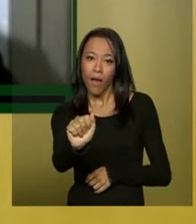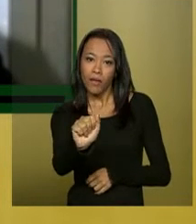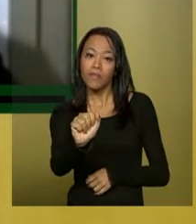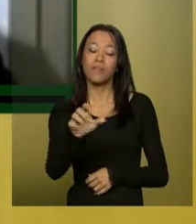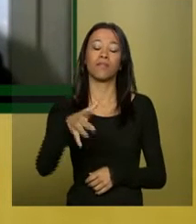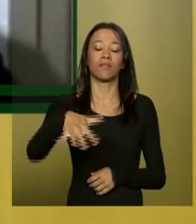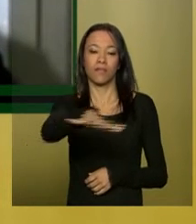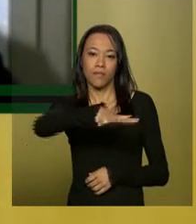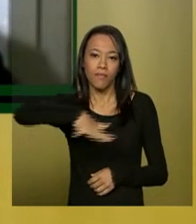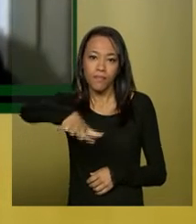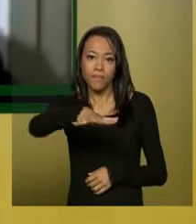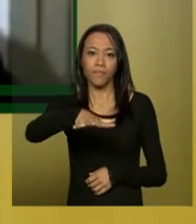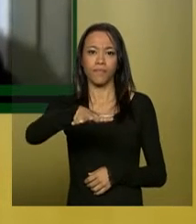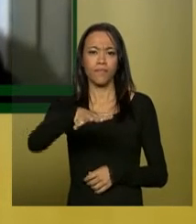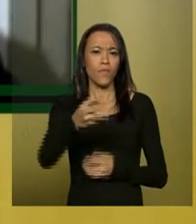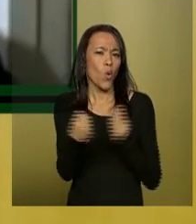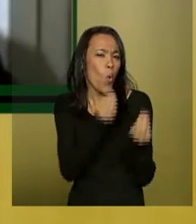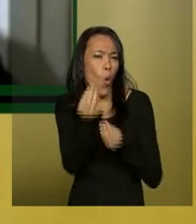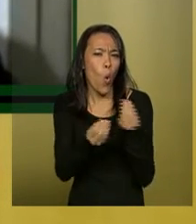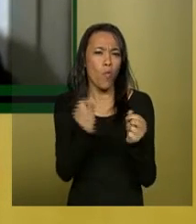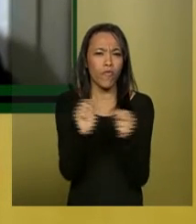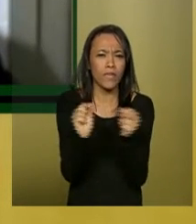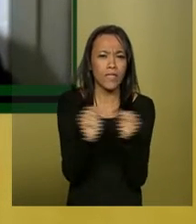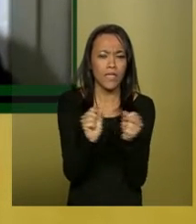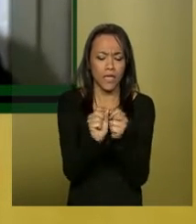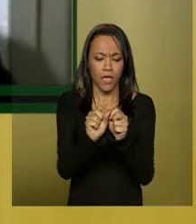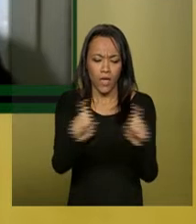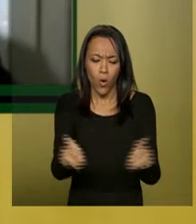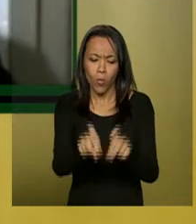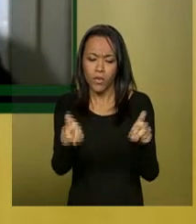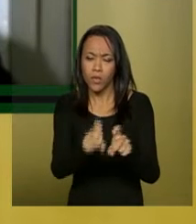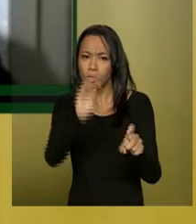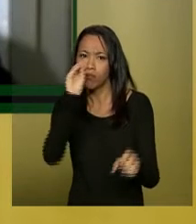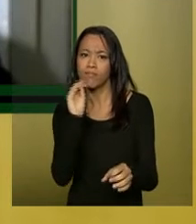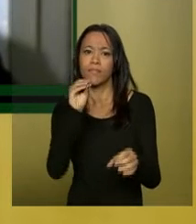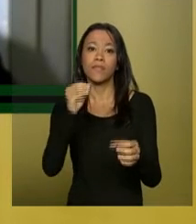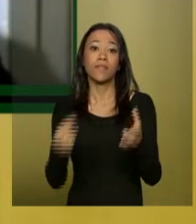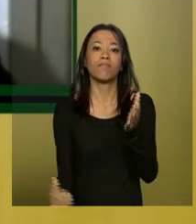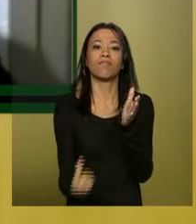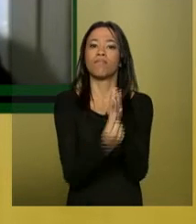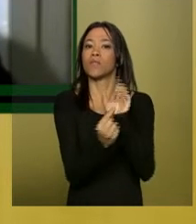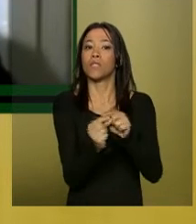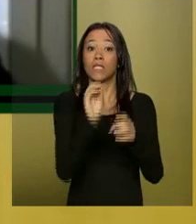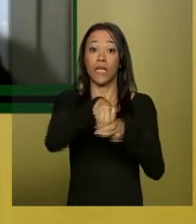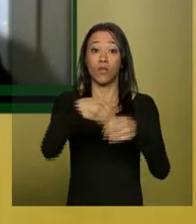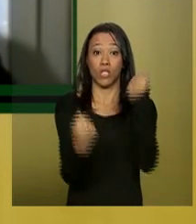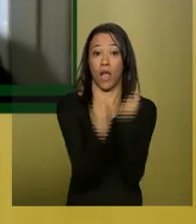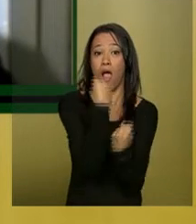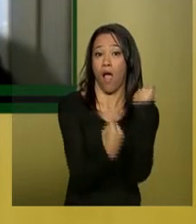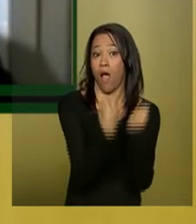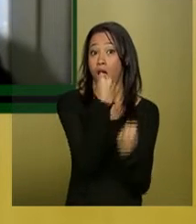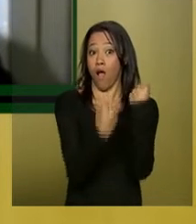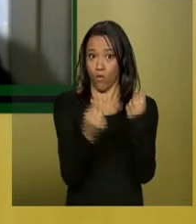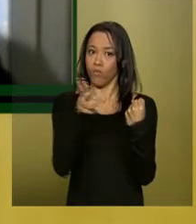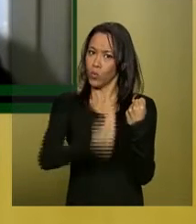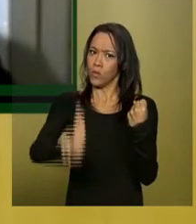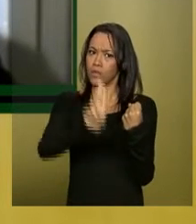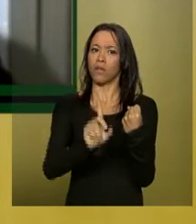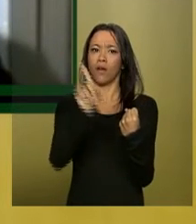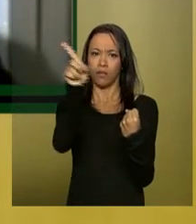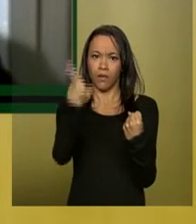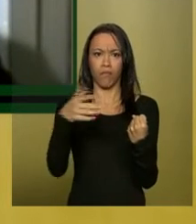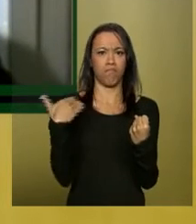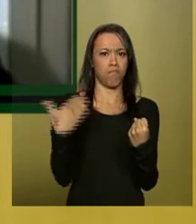inserir computação dentro de automóveis, que isso aí está crescendo cada dia mais, está sendo cada vez mais